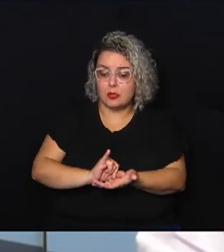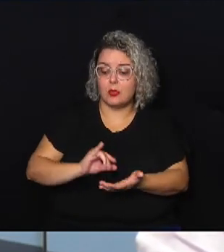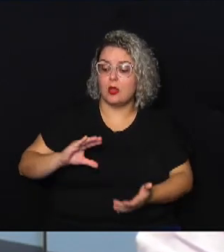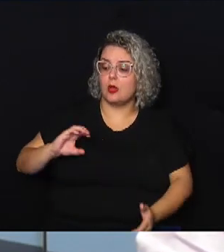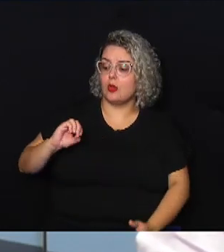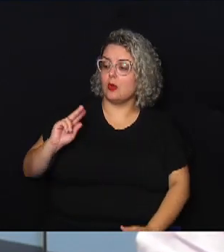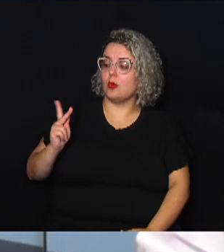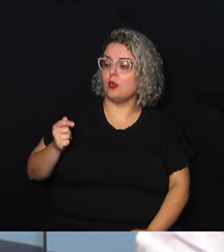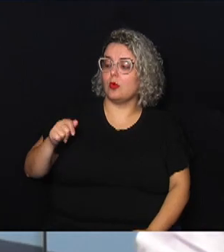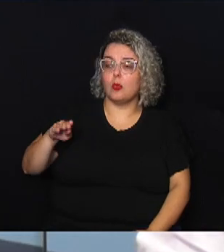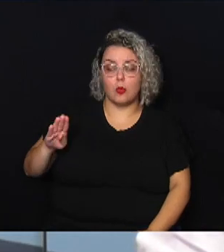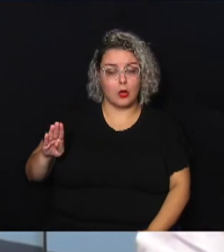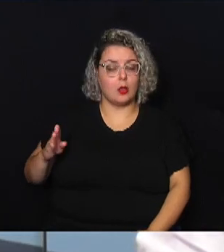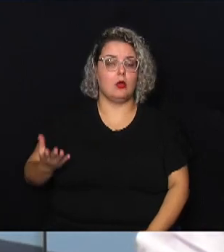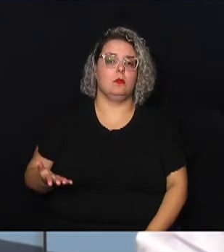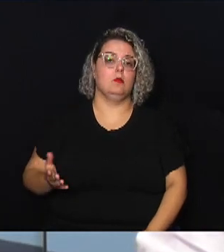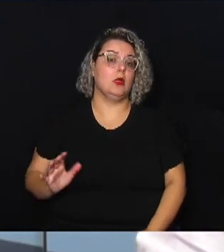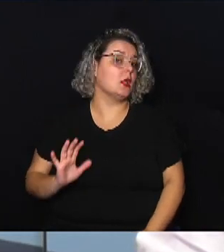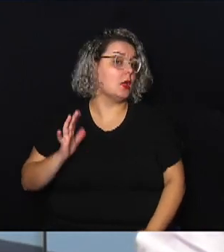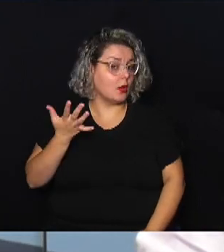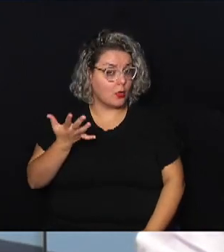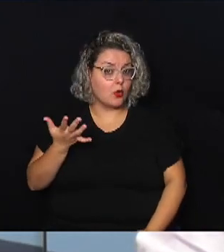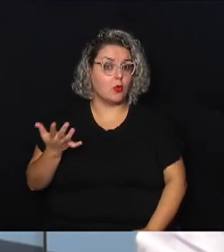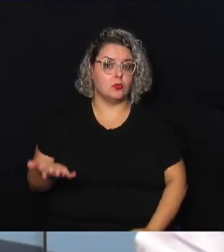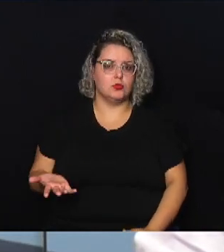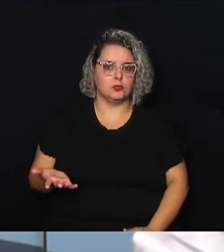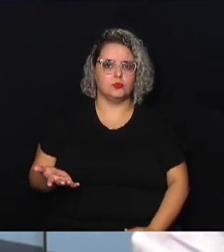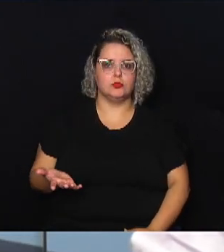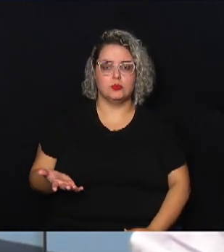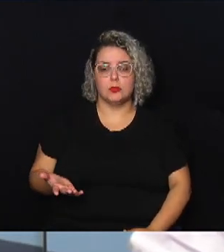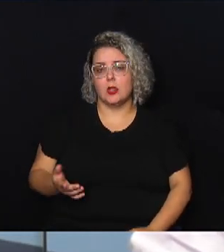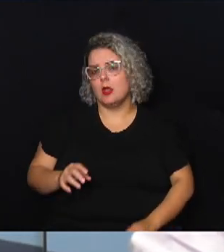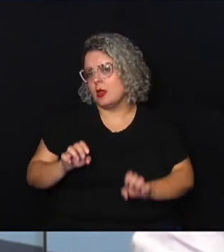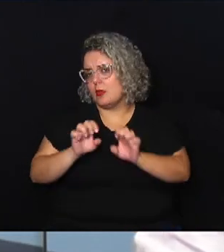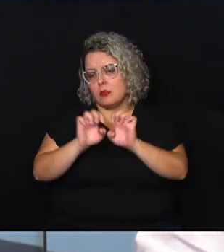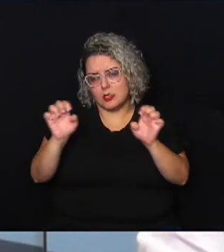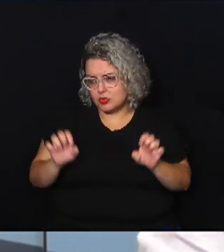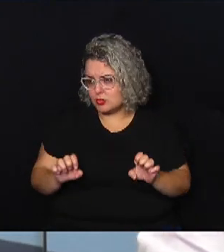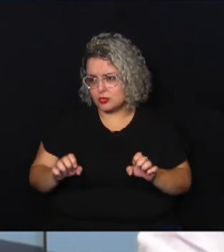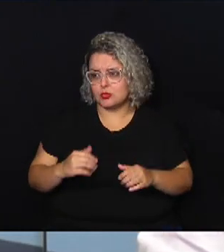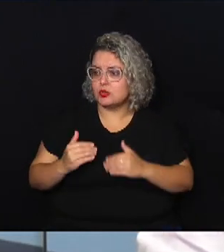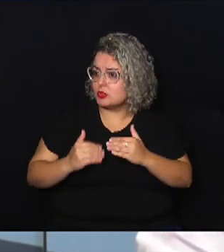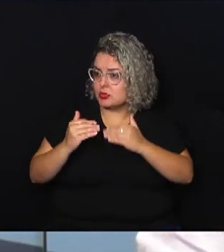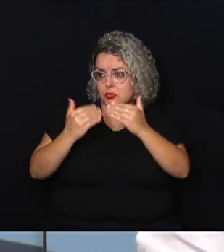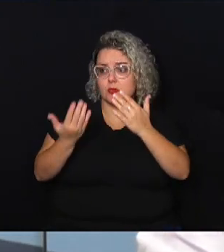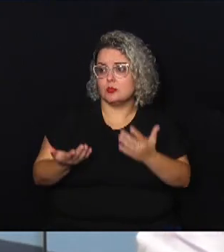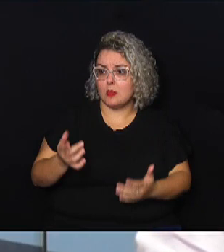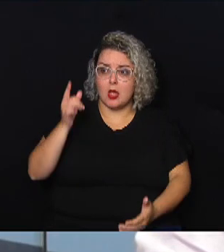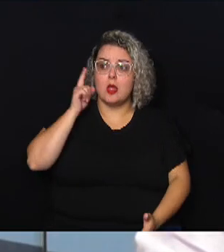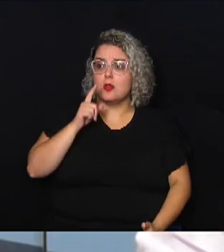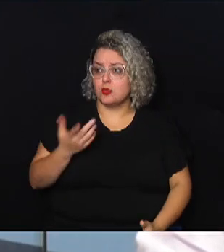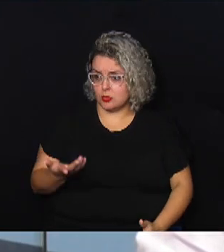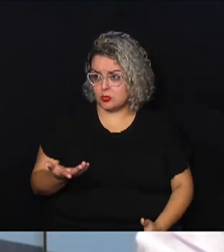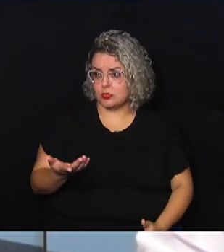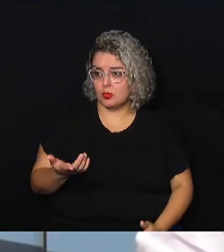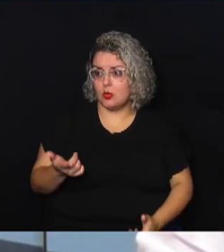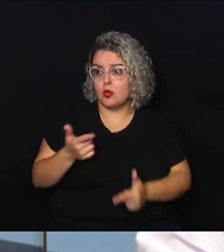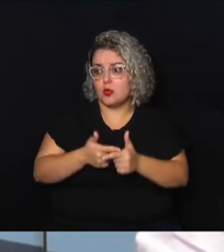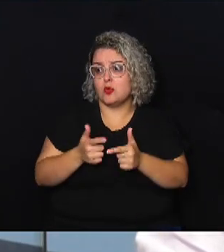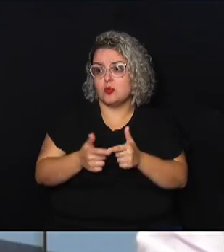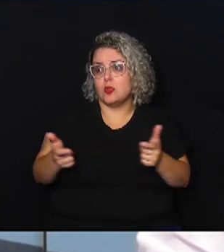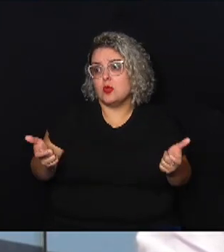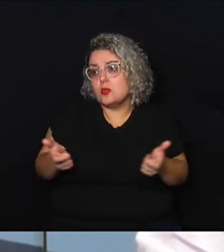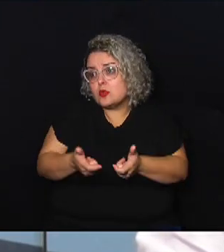regularização, é tudo uma estrutura que nós estamos montando para Campinas para conseguirmos minimizar aqueles